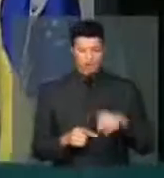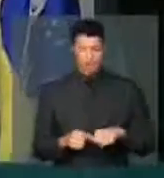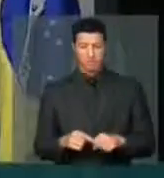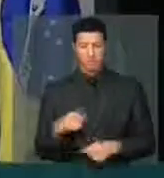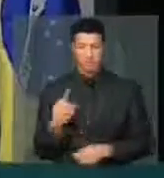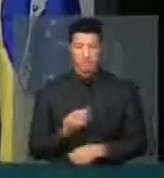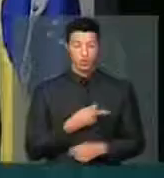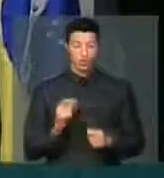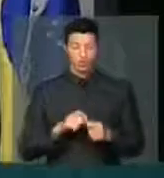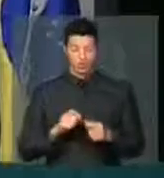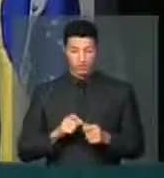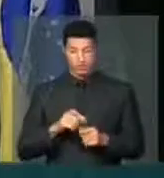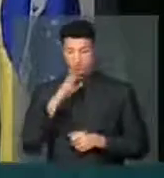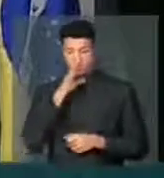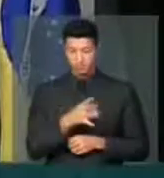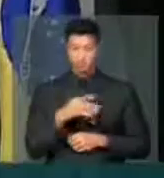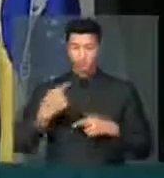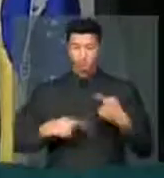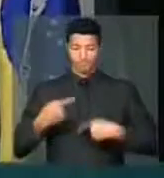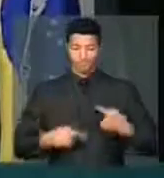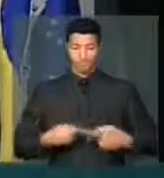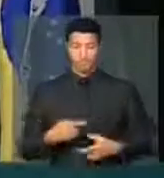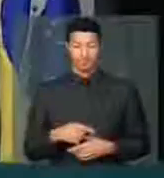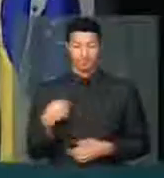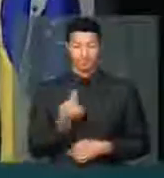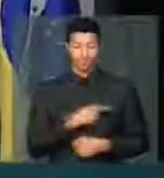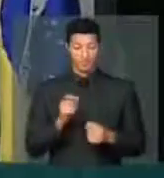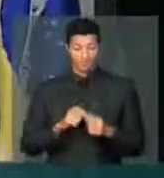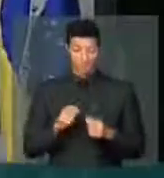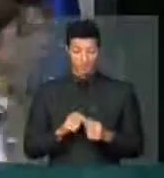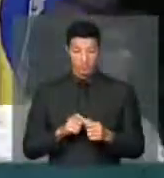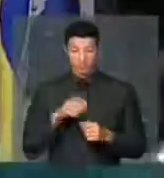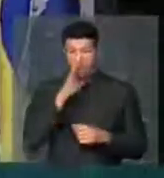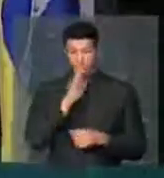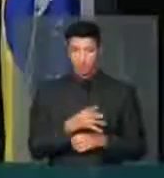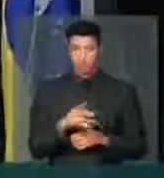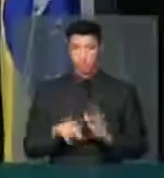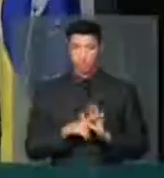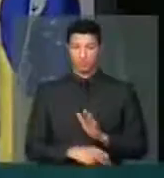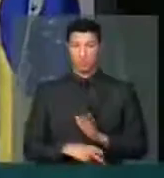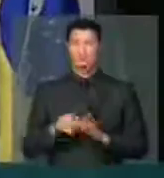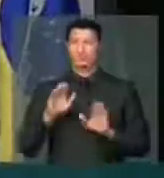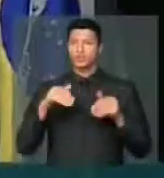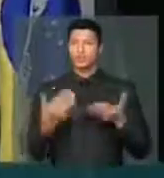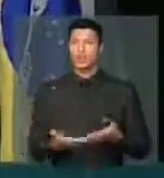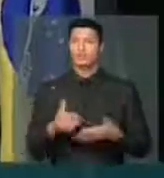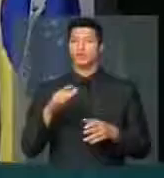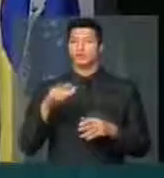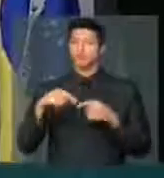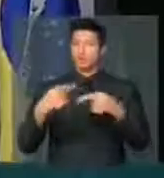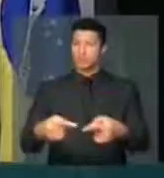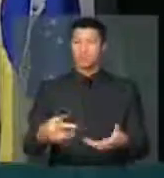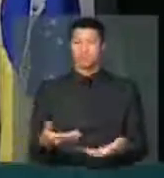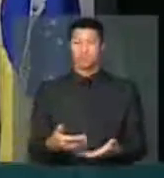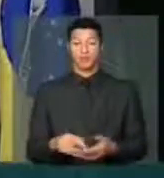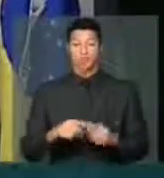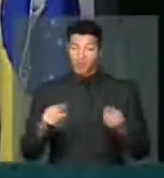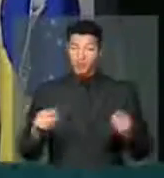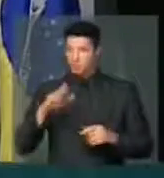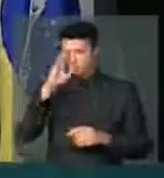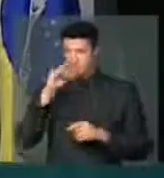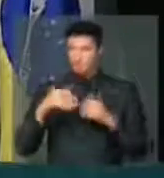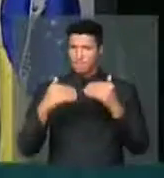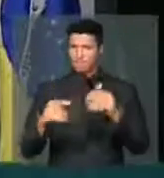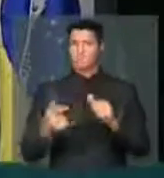nós faremos um julgamento político, nós faremos um julgamento de qual será essa consequência. Mas o